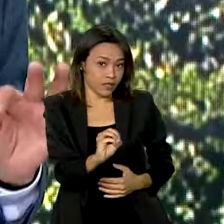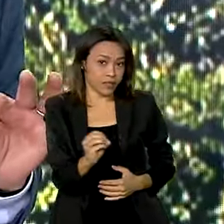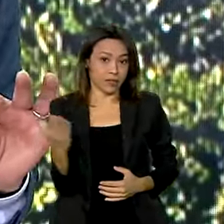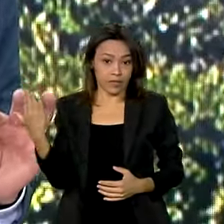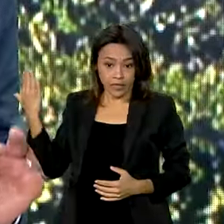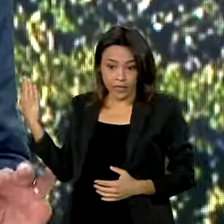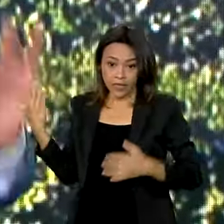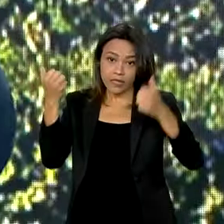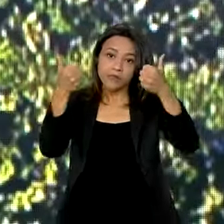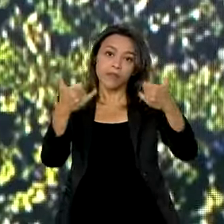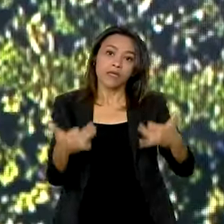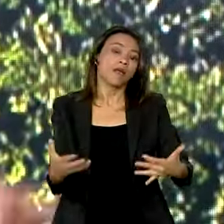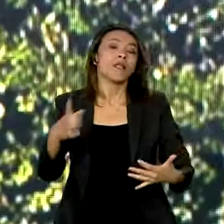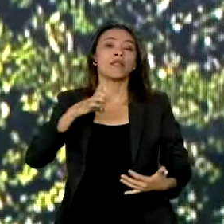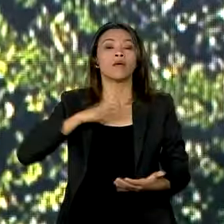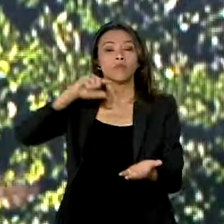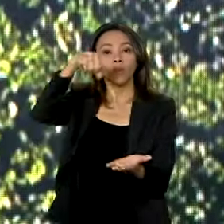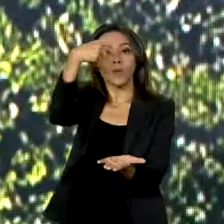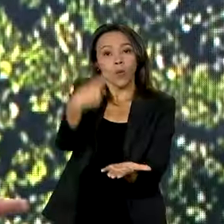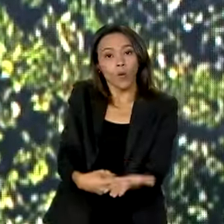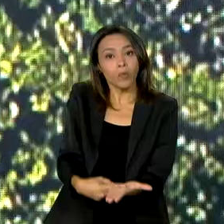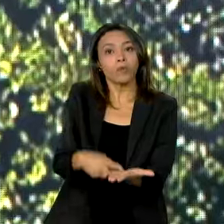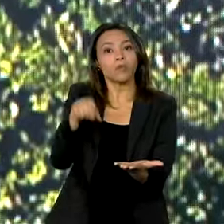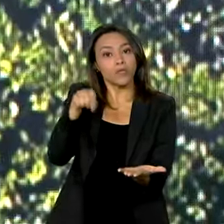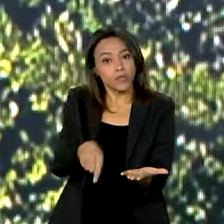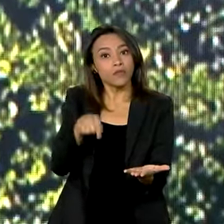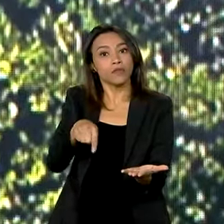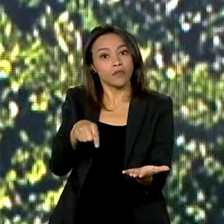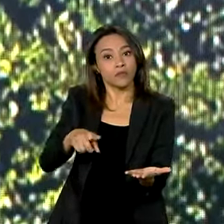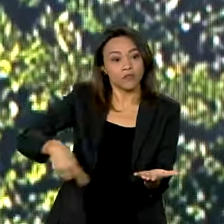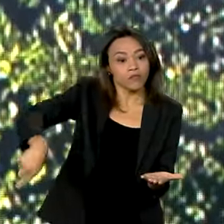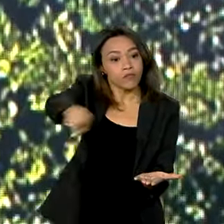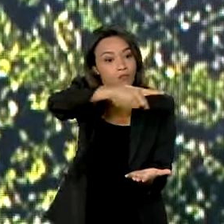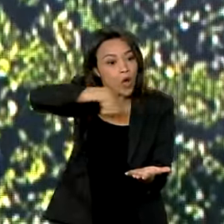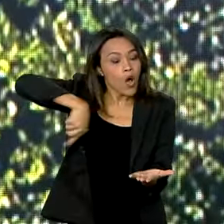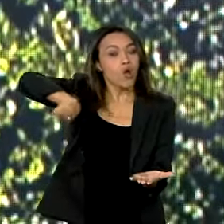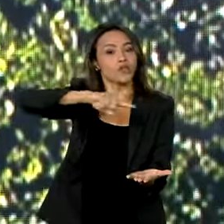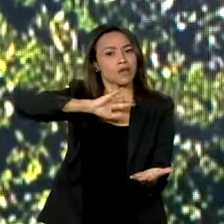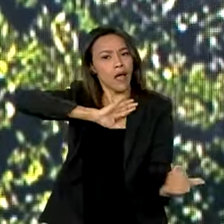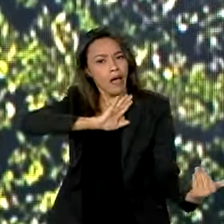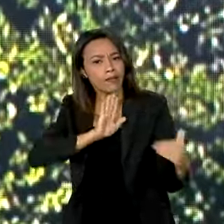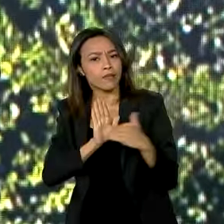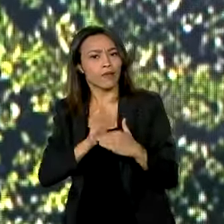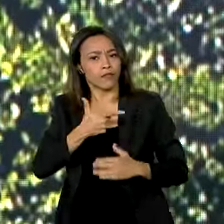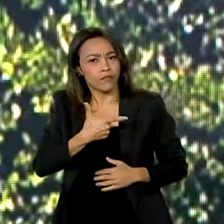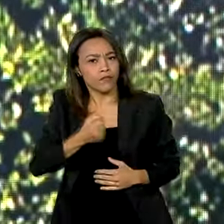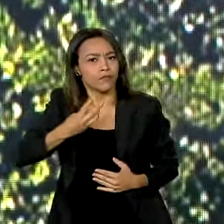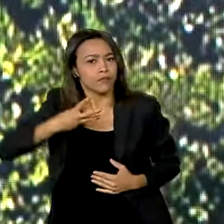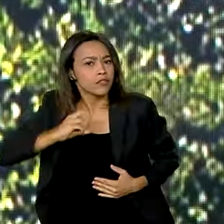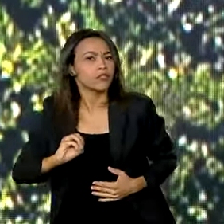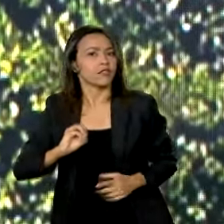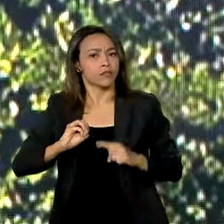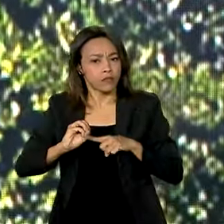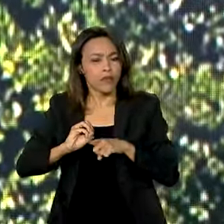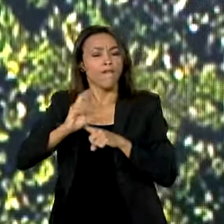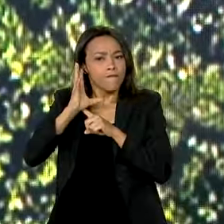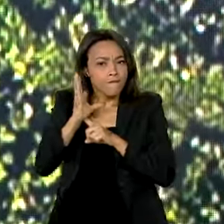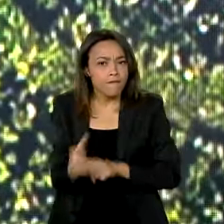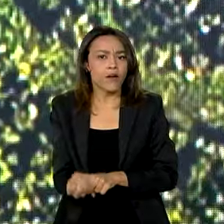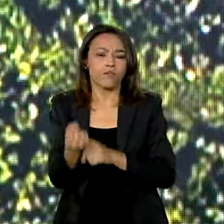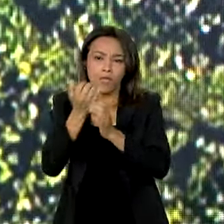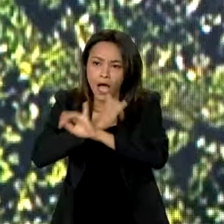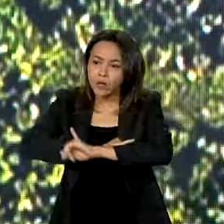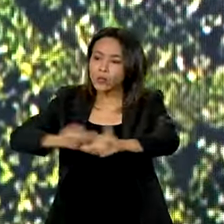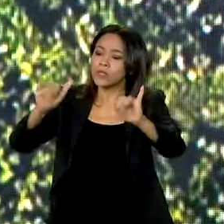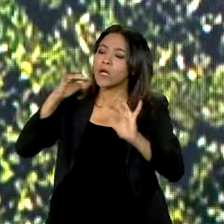compromisso assumido por conta e risco nosso, de que até 2030 a gente vai anunciar o